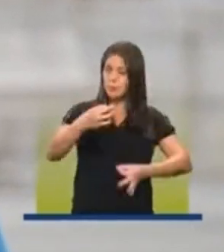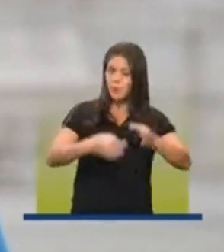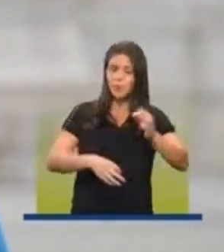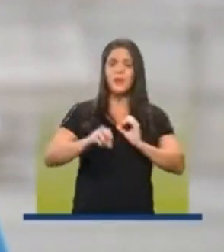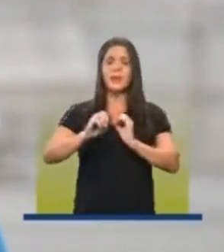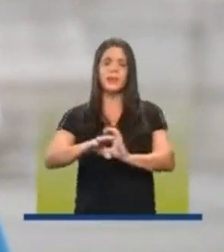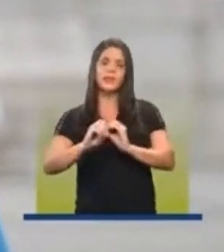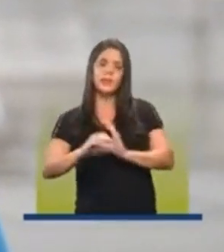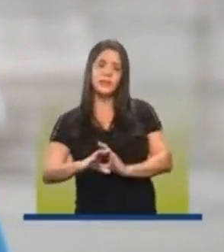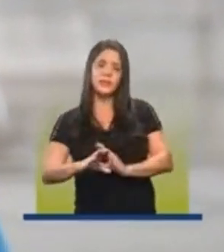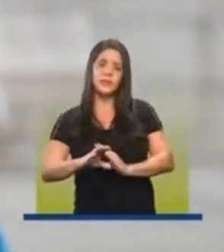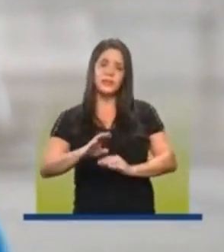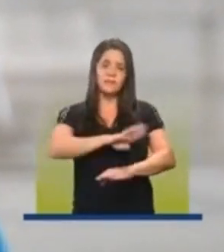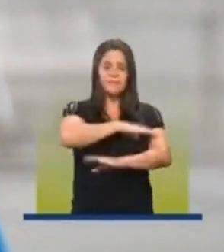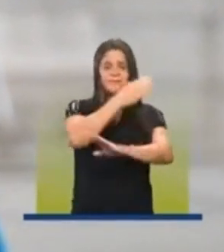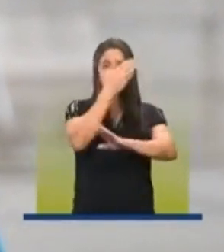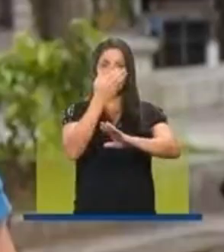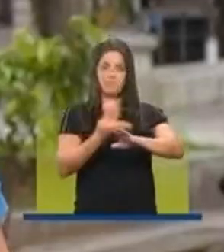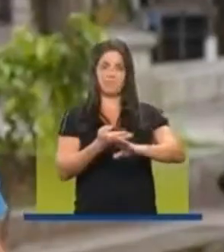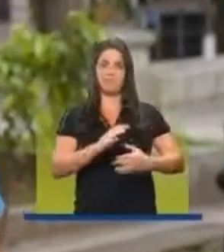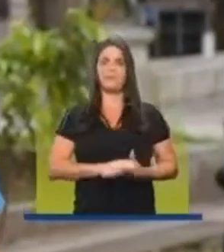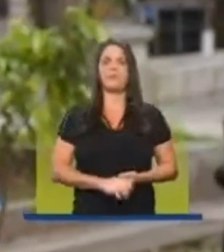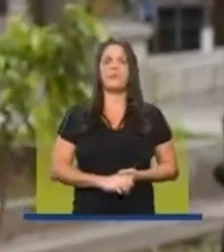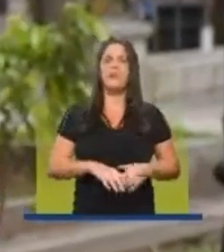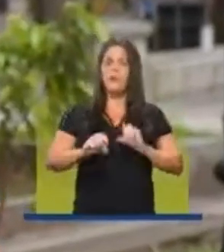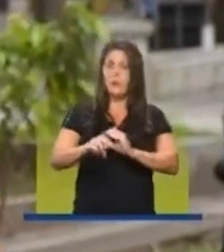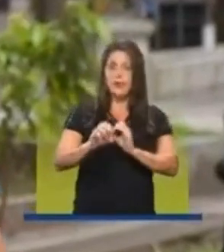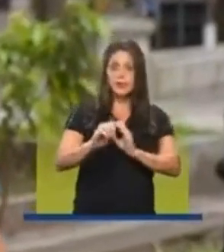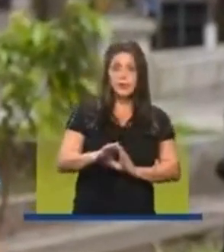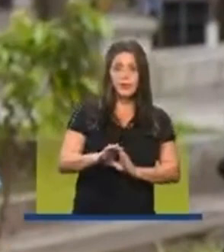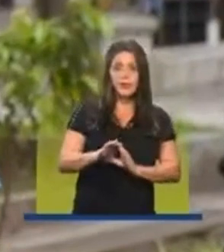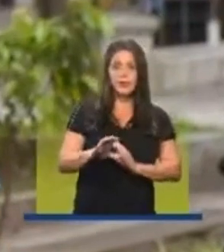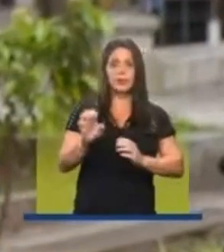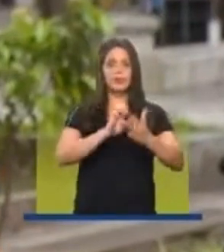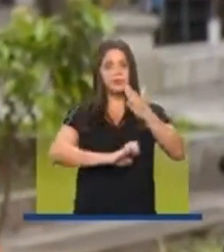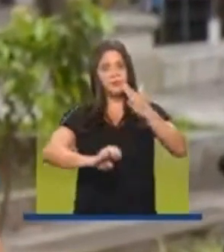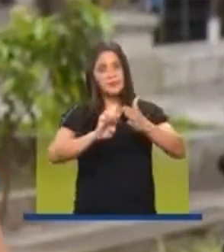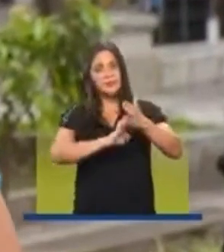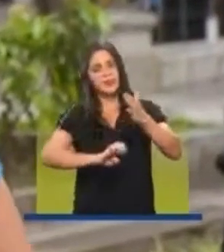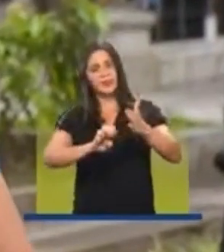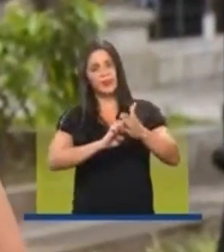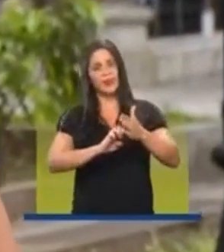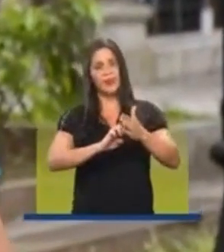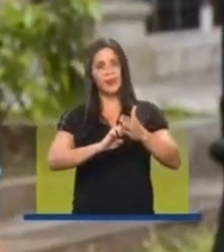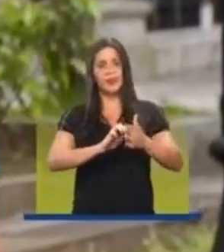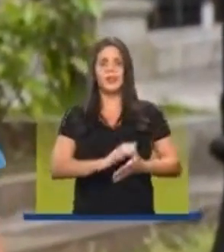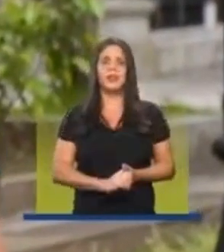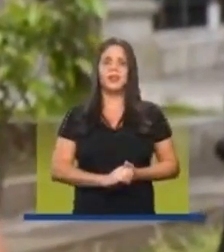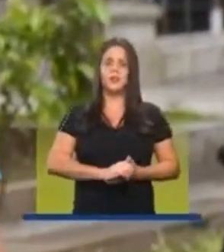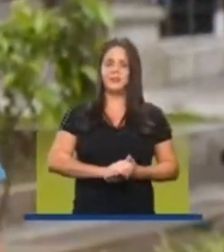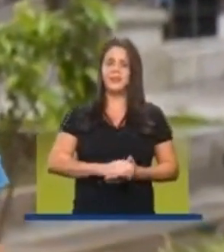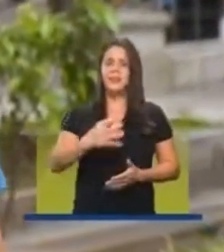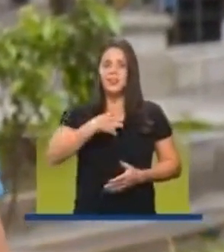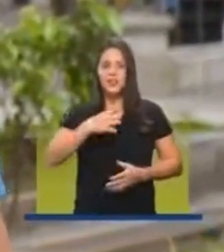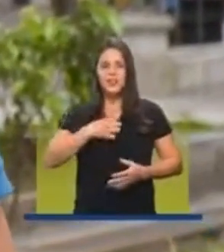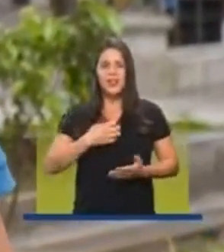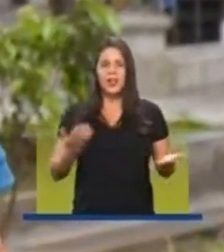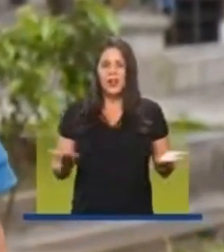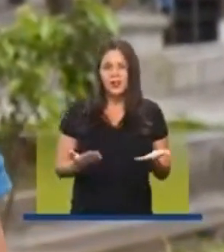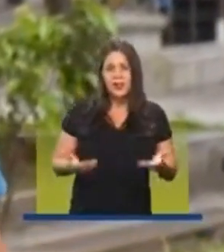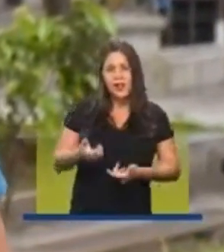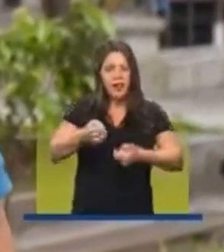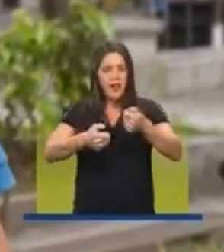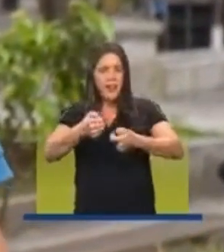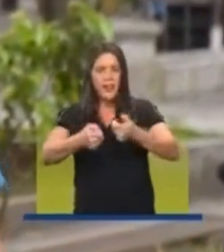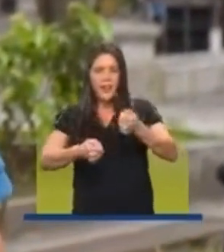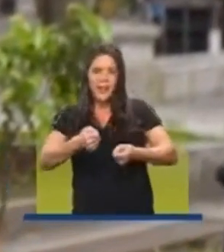educação em período integral. Uma educação empreendedora que fale com as linguagens modernas dos